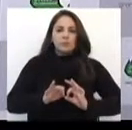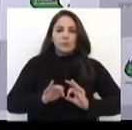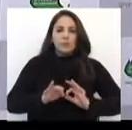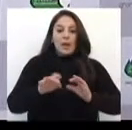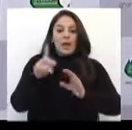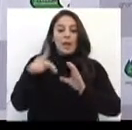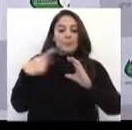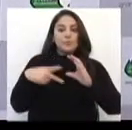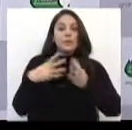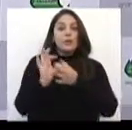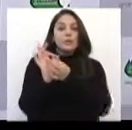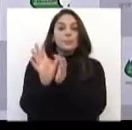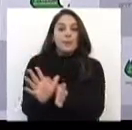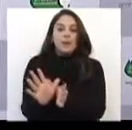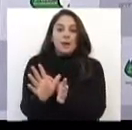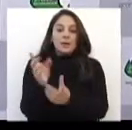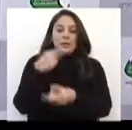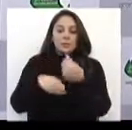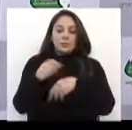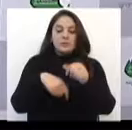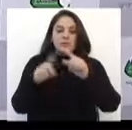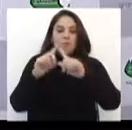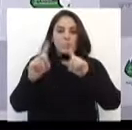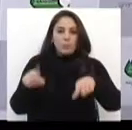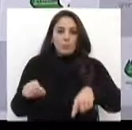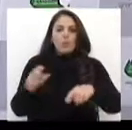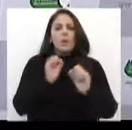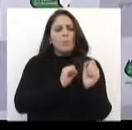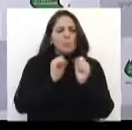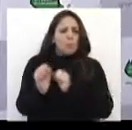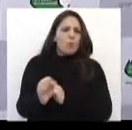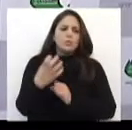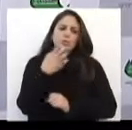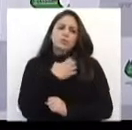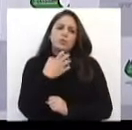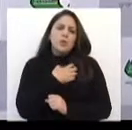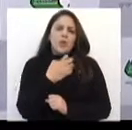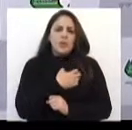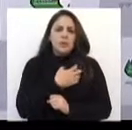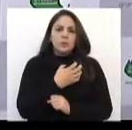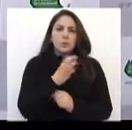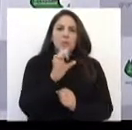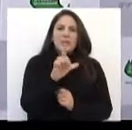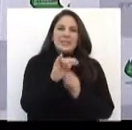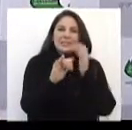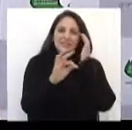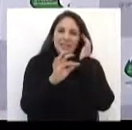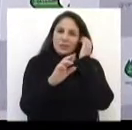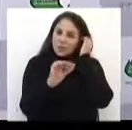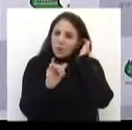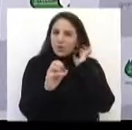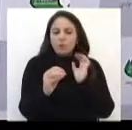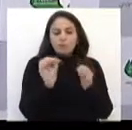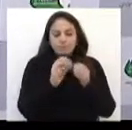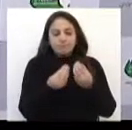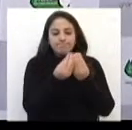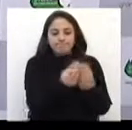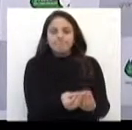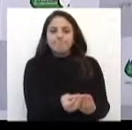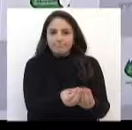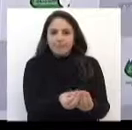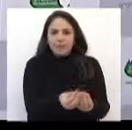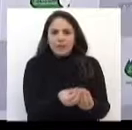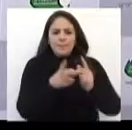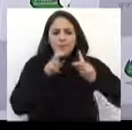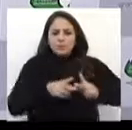autorizar que a administração pública possa, em uma modalidade licitatória, oferecer a quem